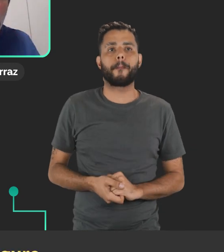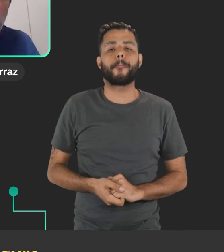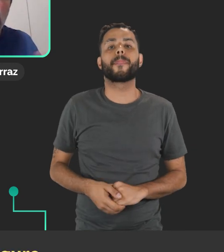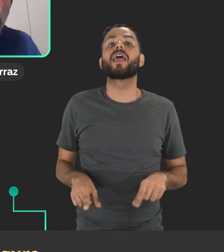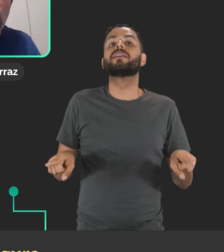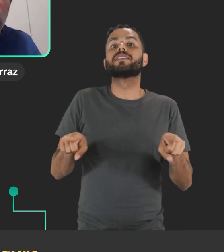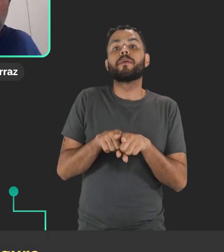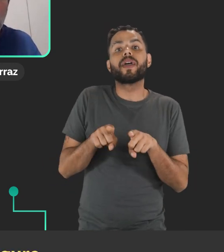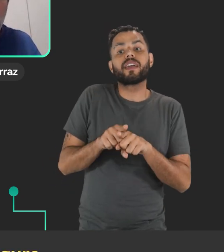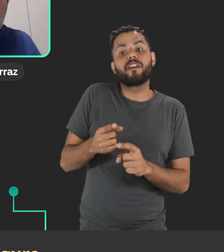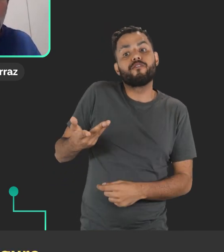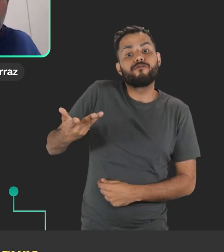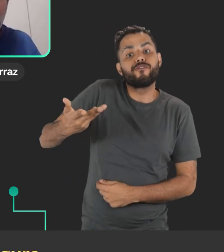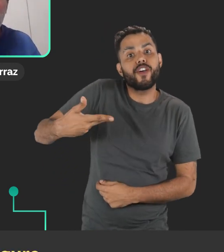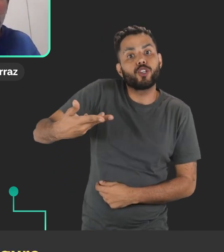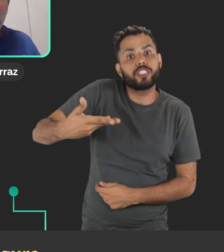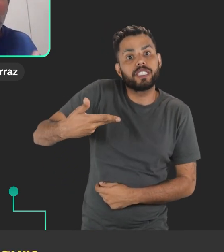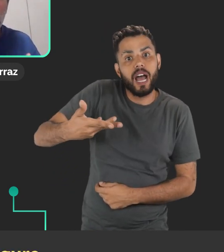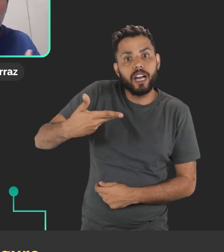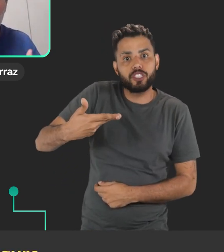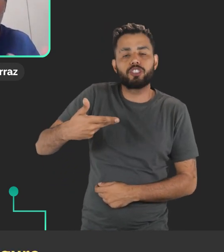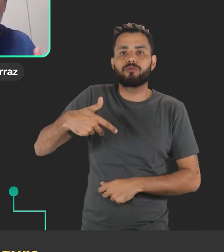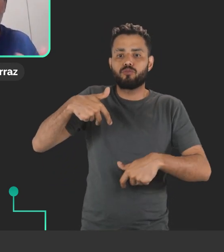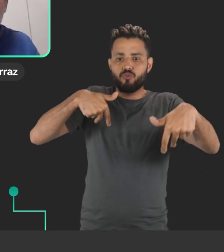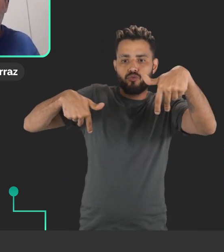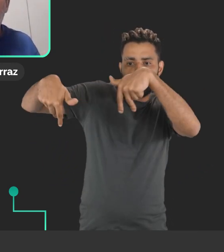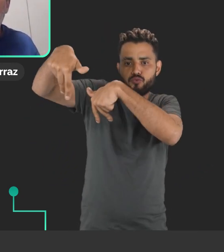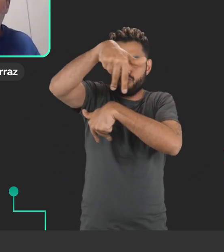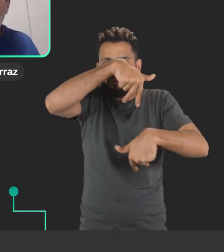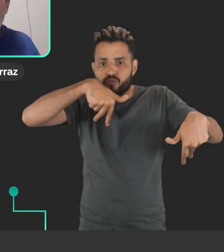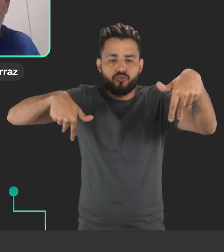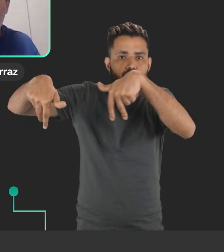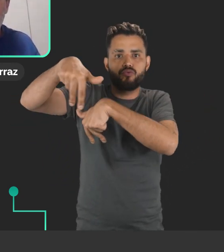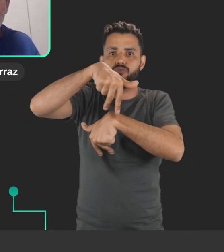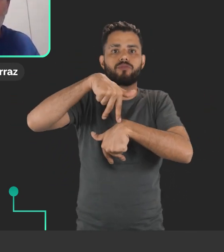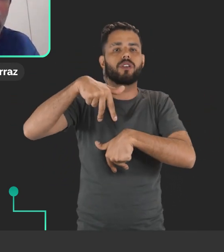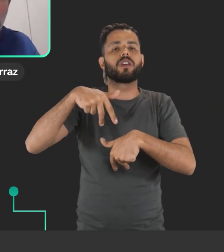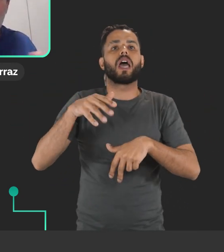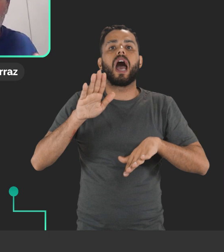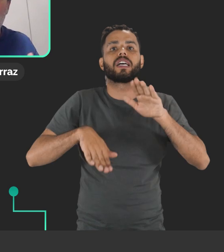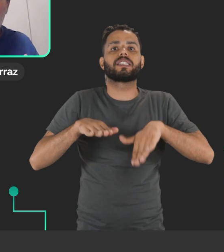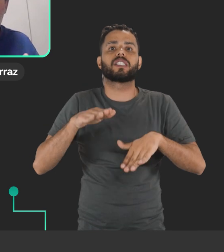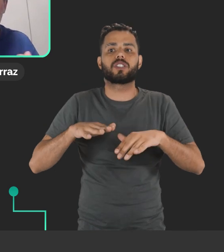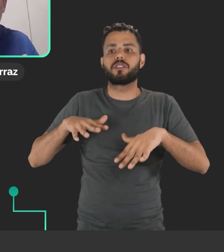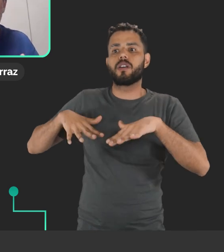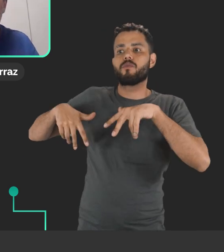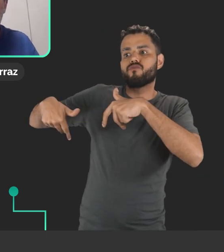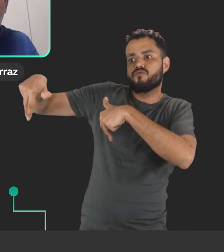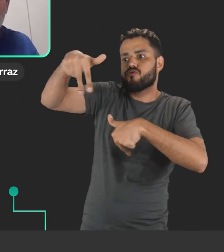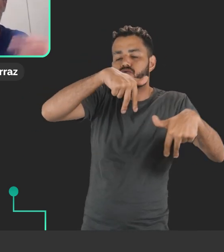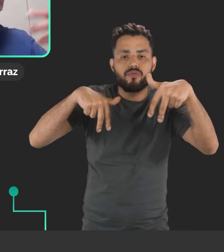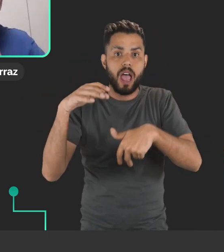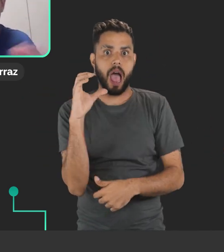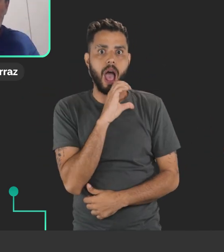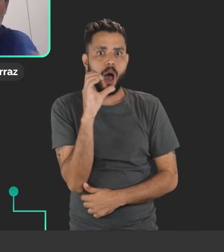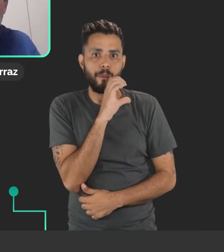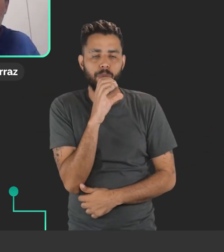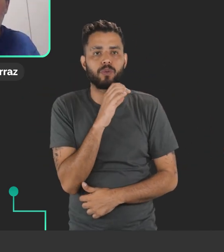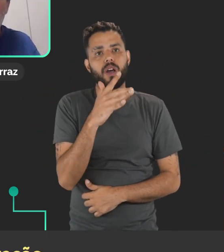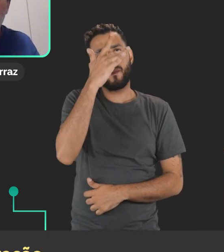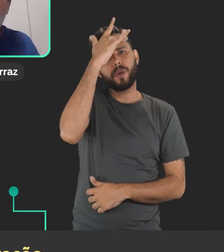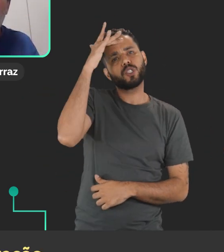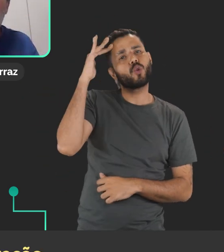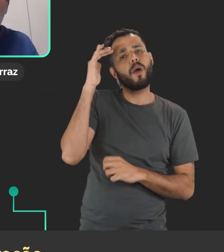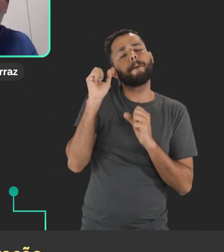permitir que o usuário também configure a velocidade das ações dentro do ambiente imersivo, então talvez algumas coisas que dependam de movimentos muito